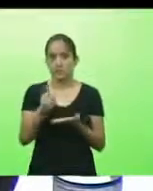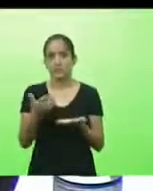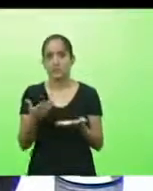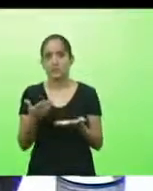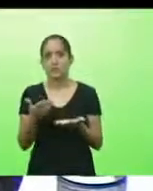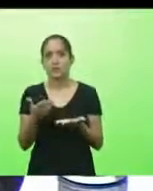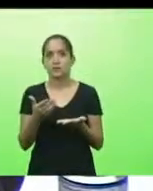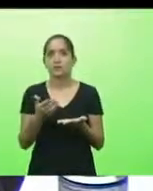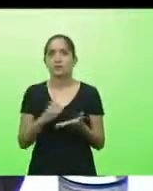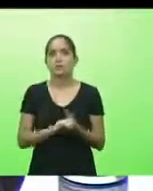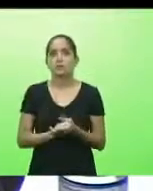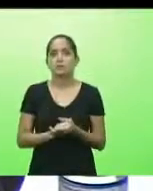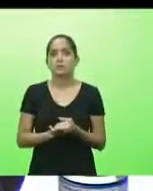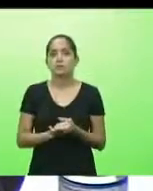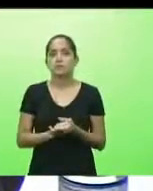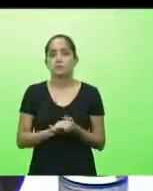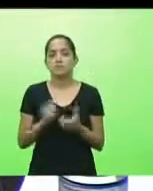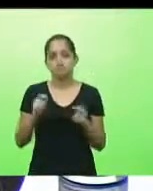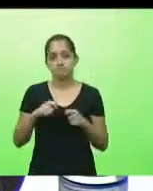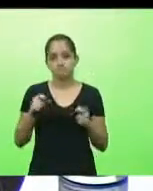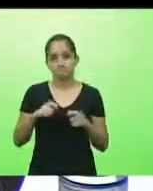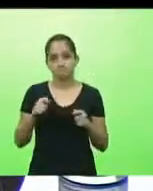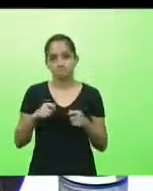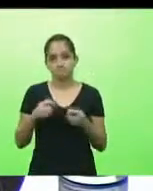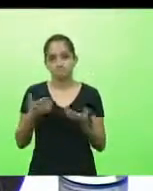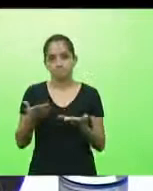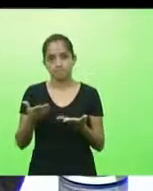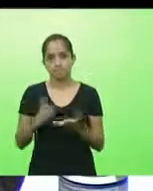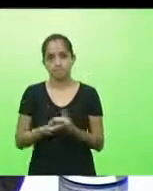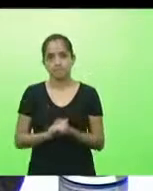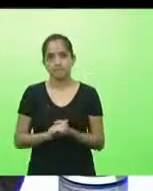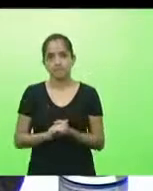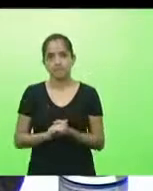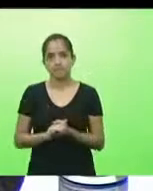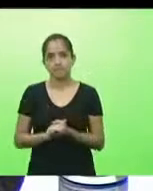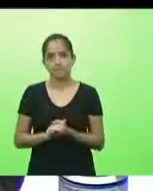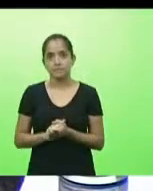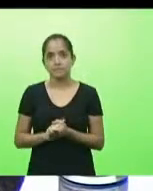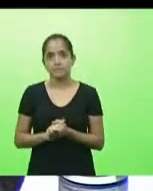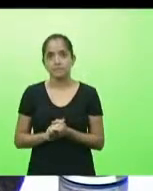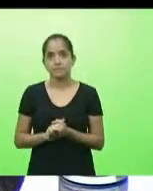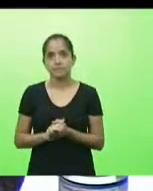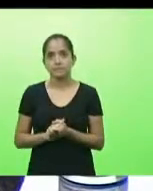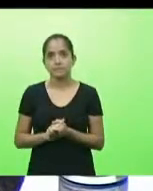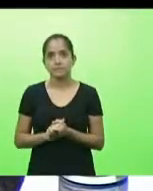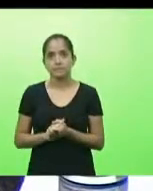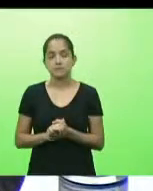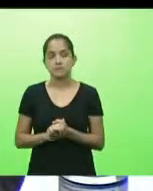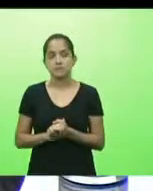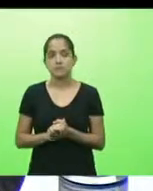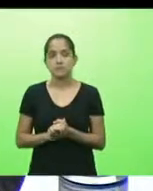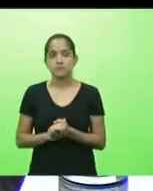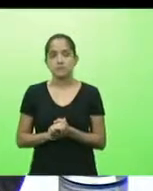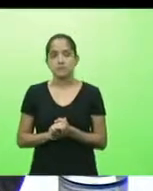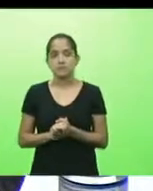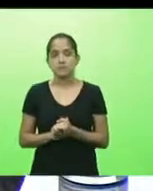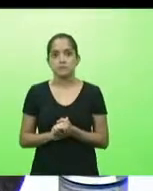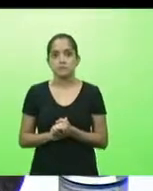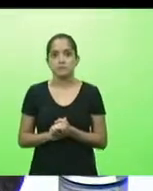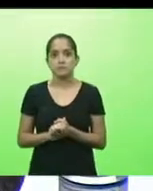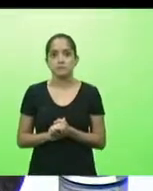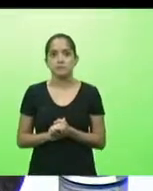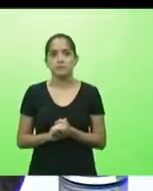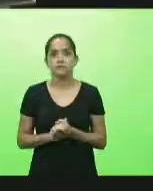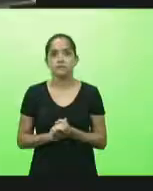se eu me permitir senhor presidente ainda a partir dos inscritos aguardando o senhor presidente perfeitamente deputado